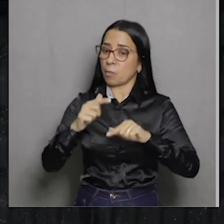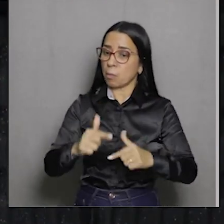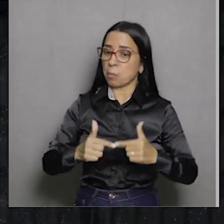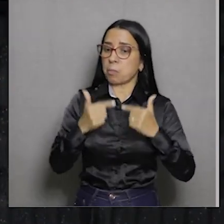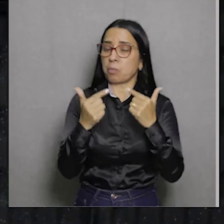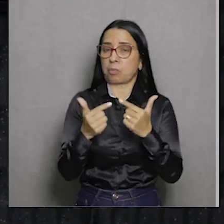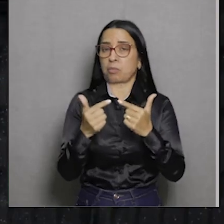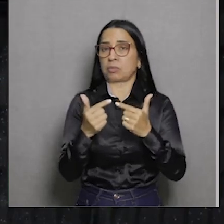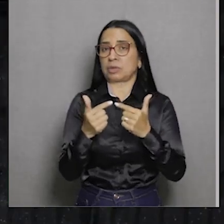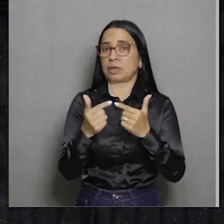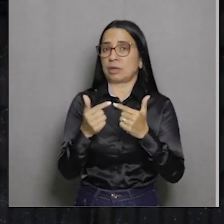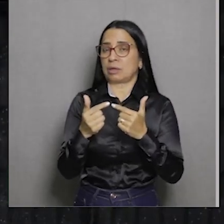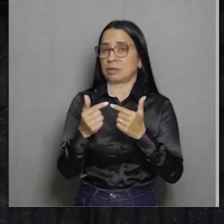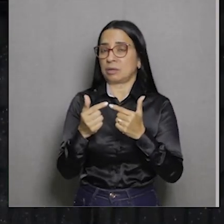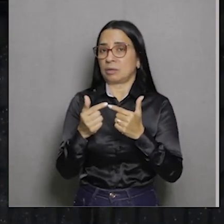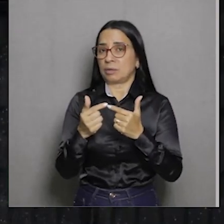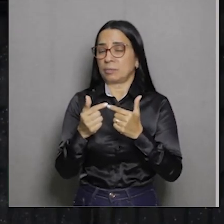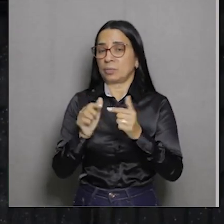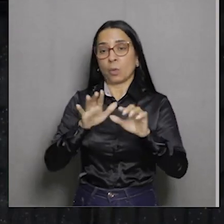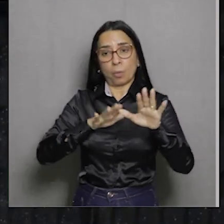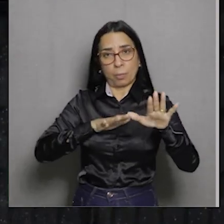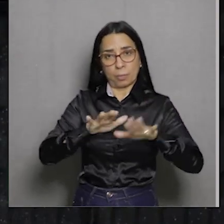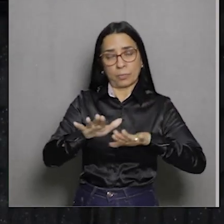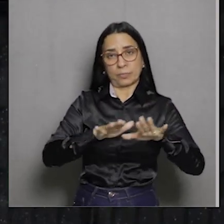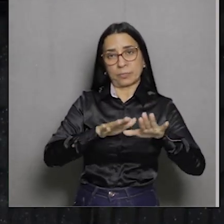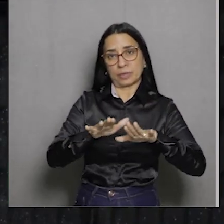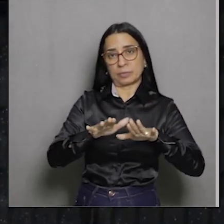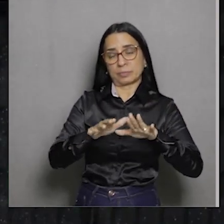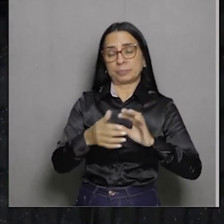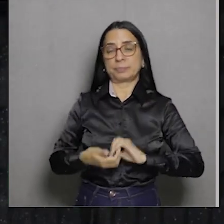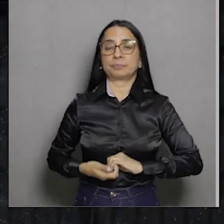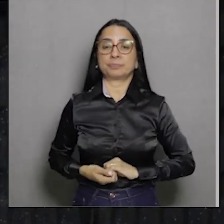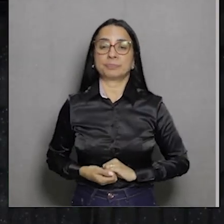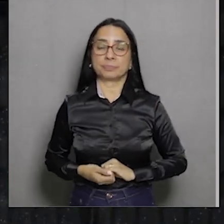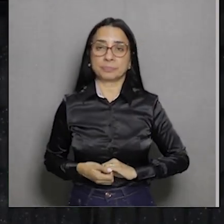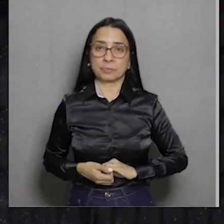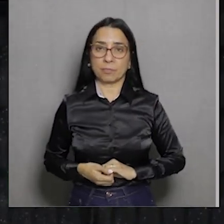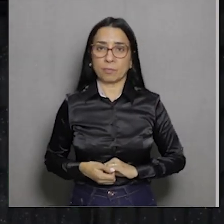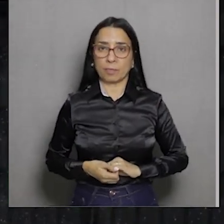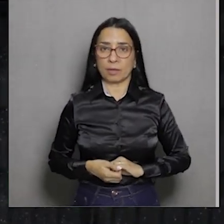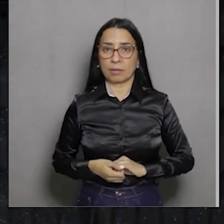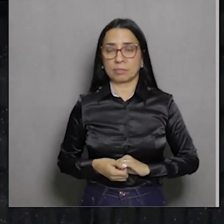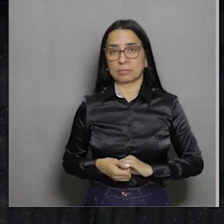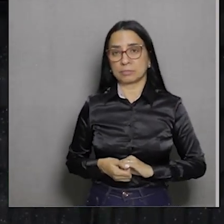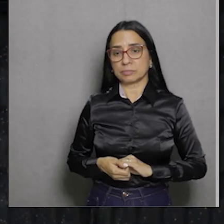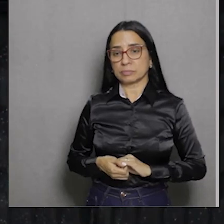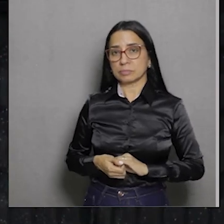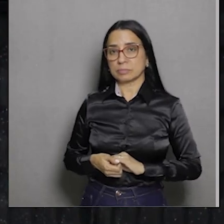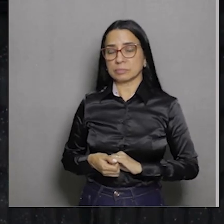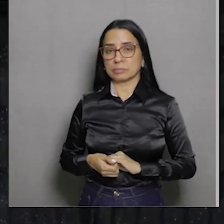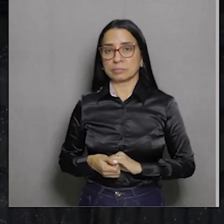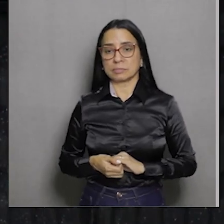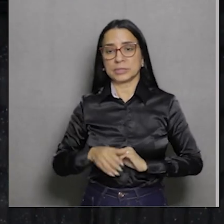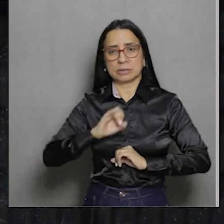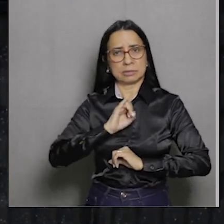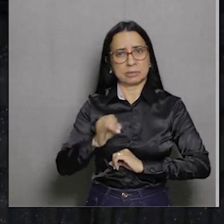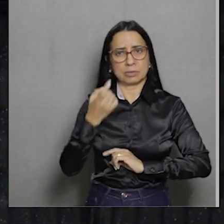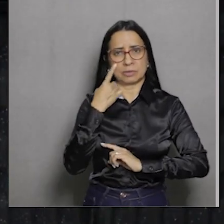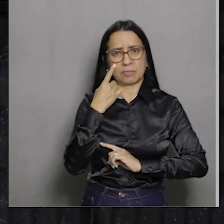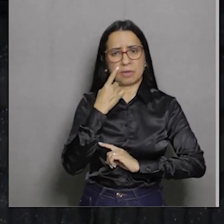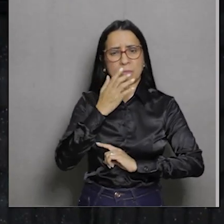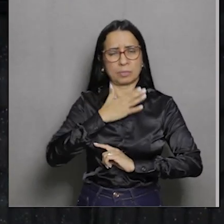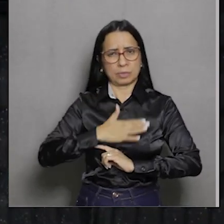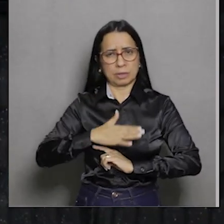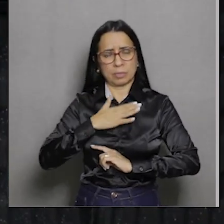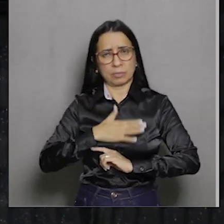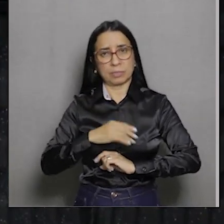E ser o grande protagonista do movimento. Um movimento que se nós analisarmos com calma,